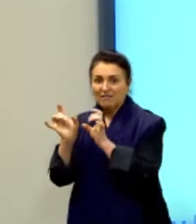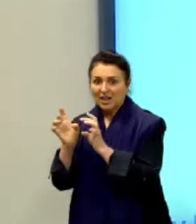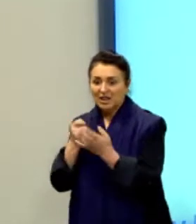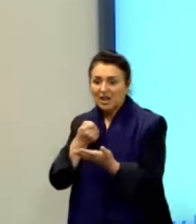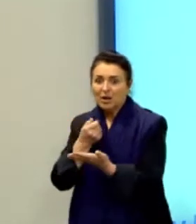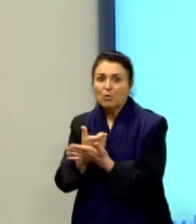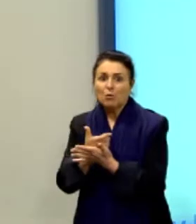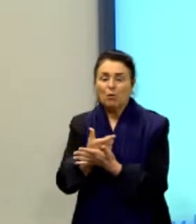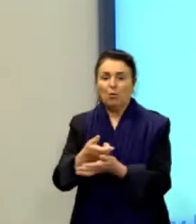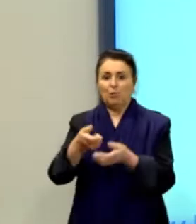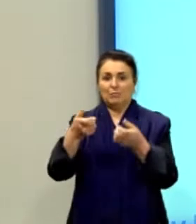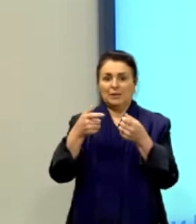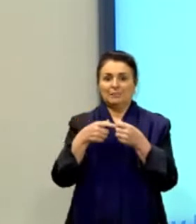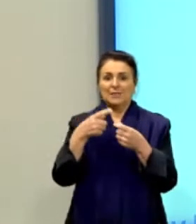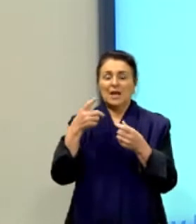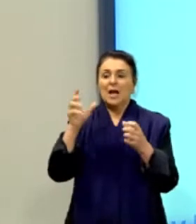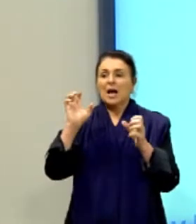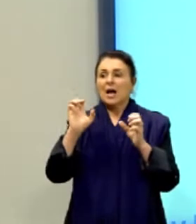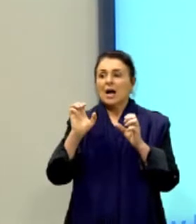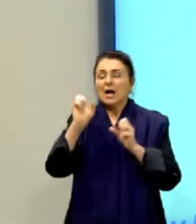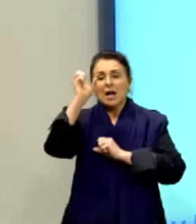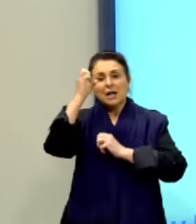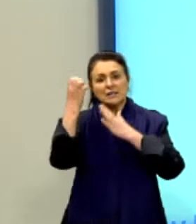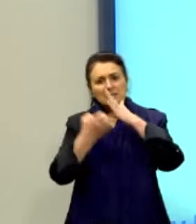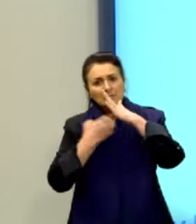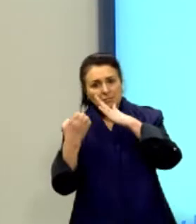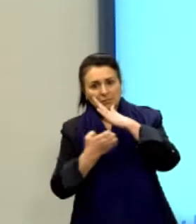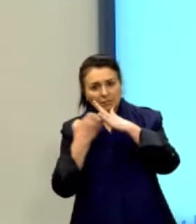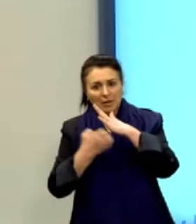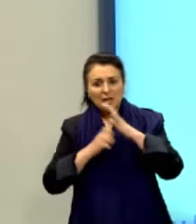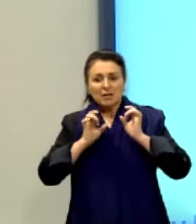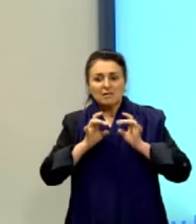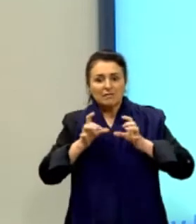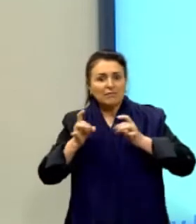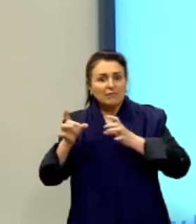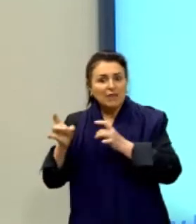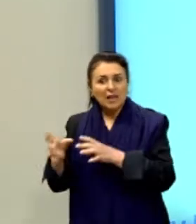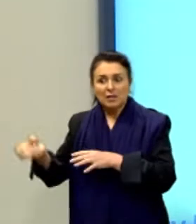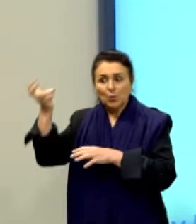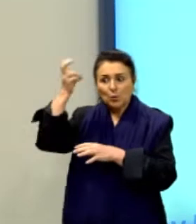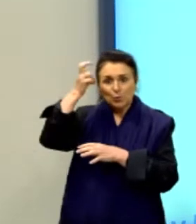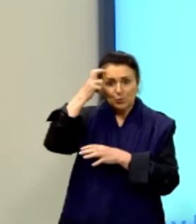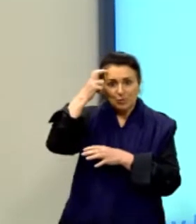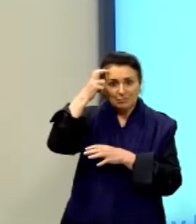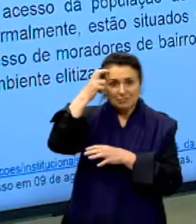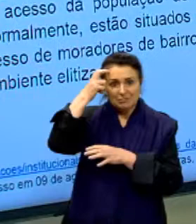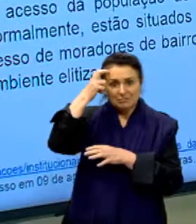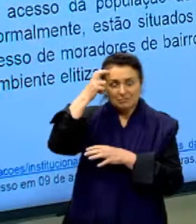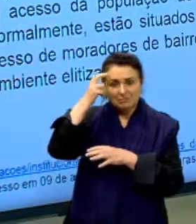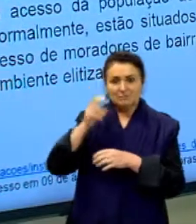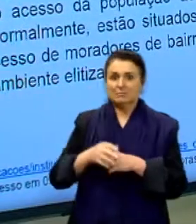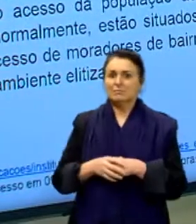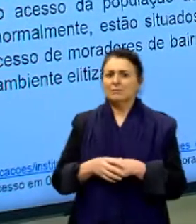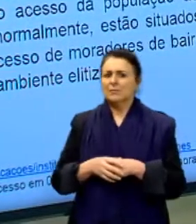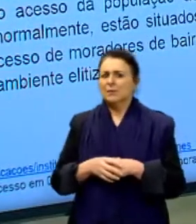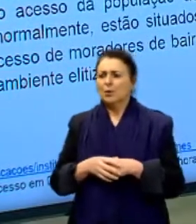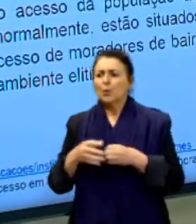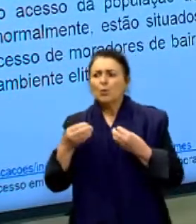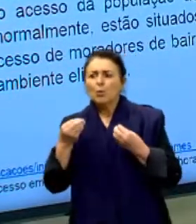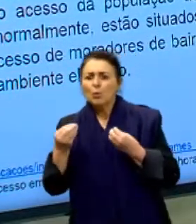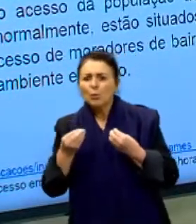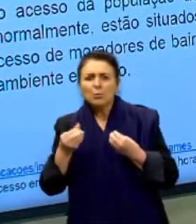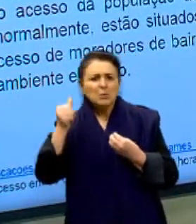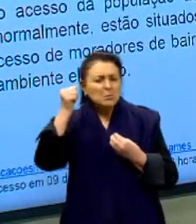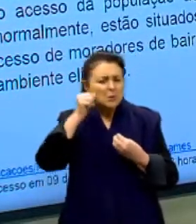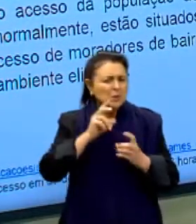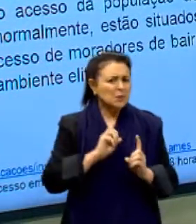ser vendido por empresas em forma de mercadoria. Ponto. De onde ela pescou essa